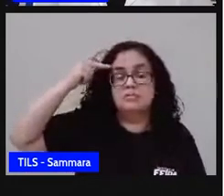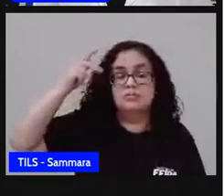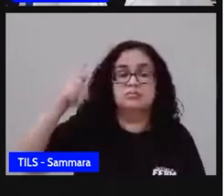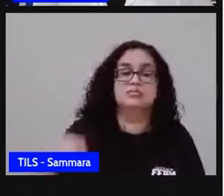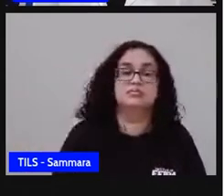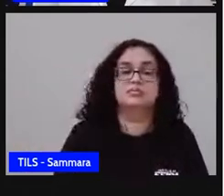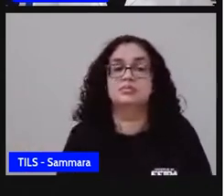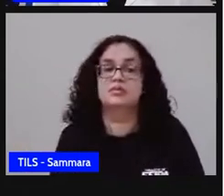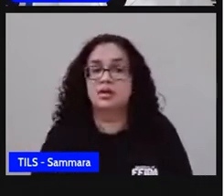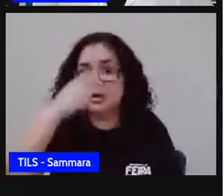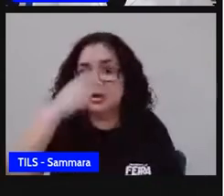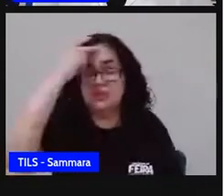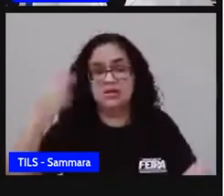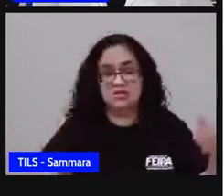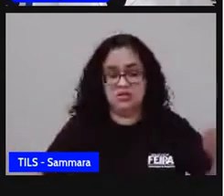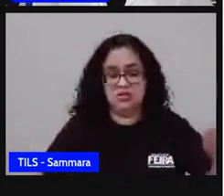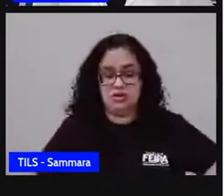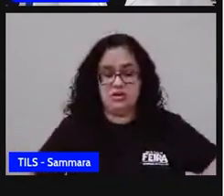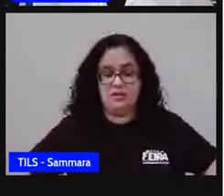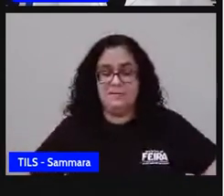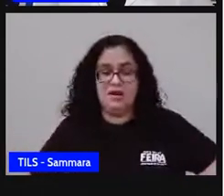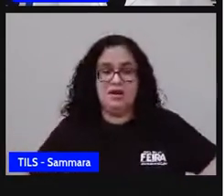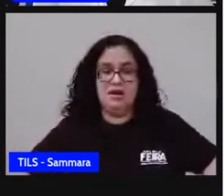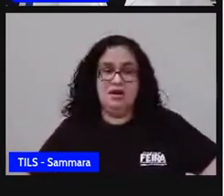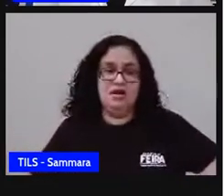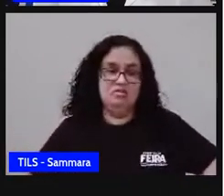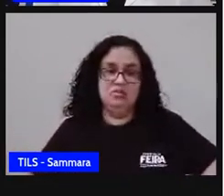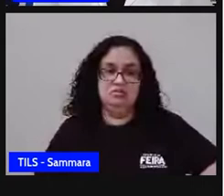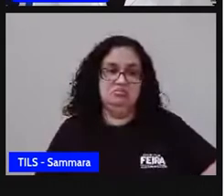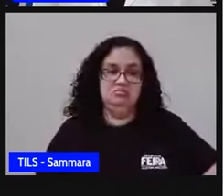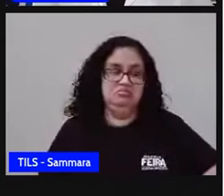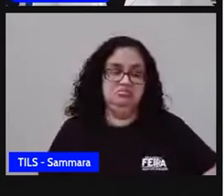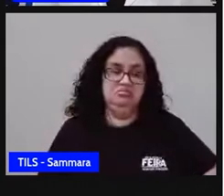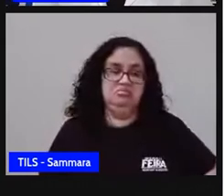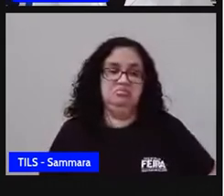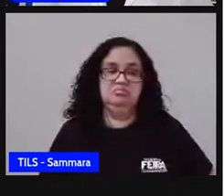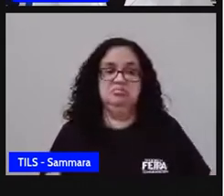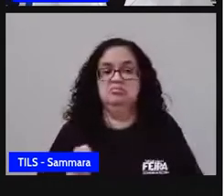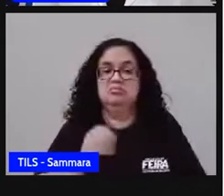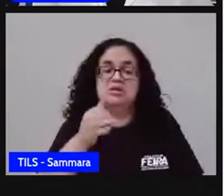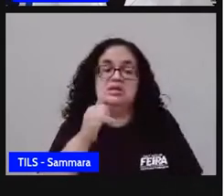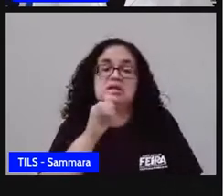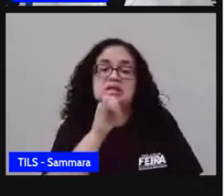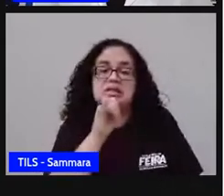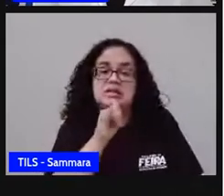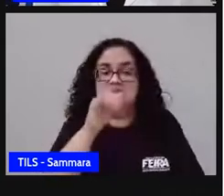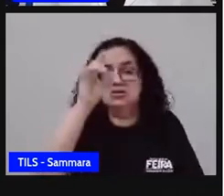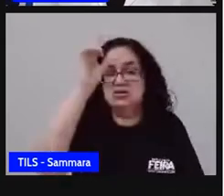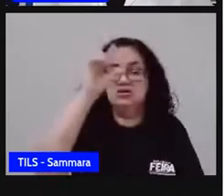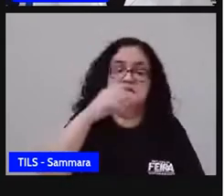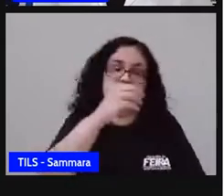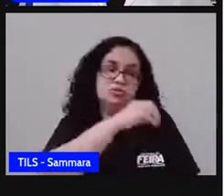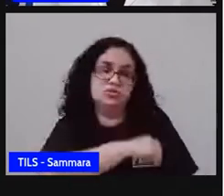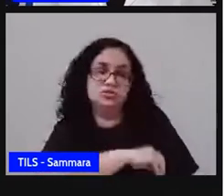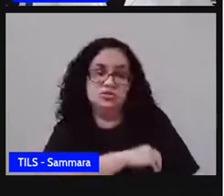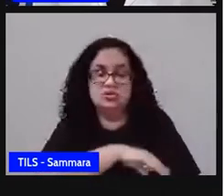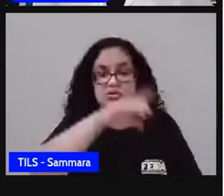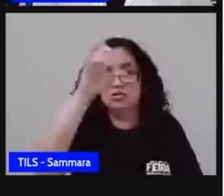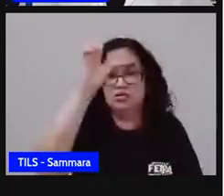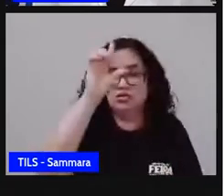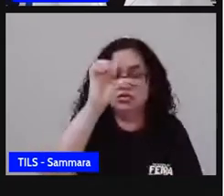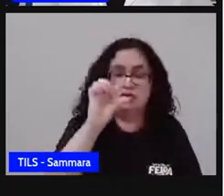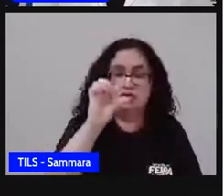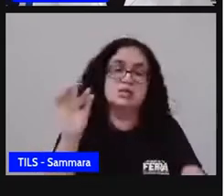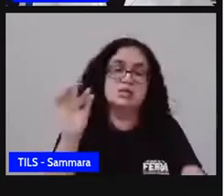domésticos, cargos, infelizmente, com menor remuneração e tudo